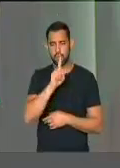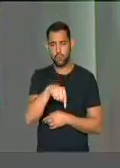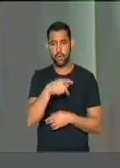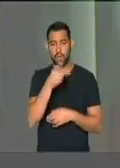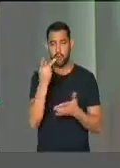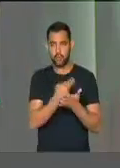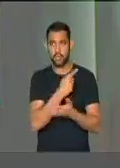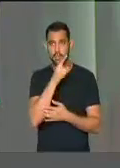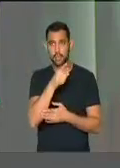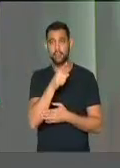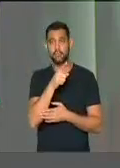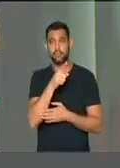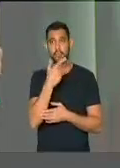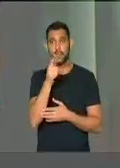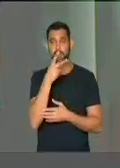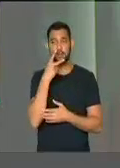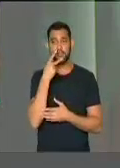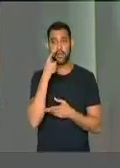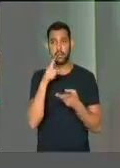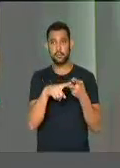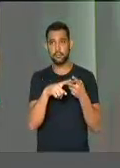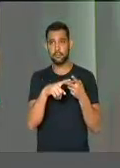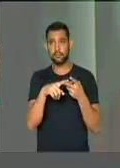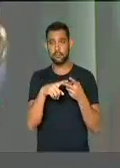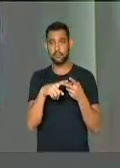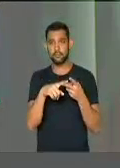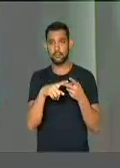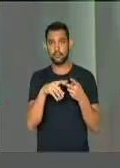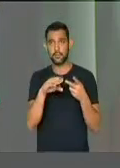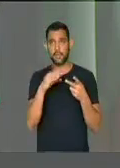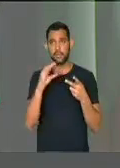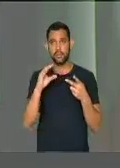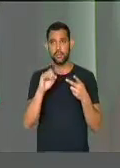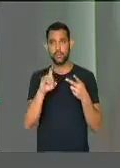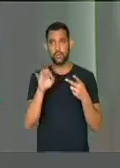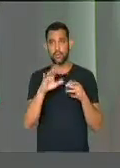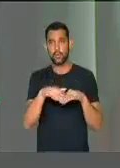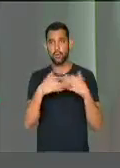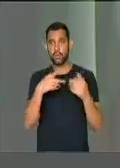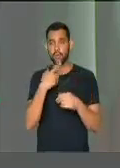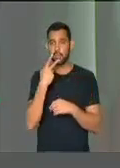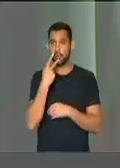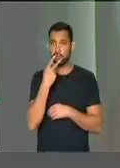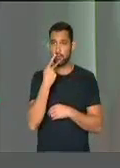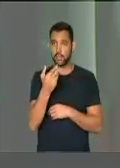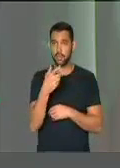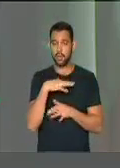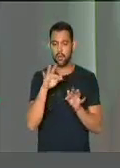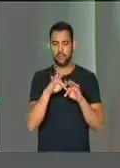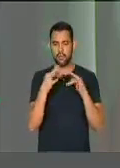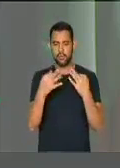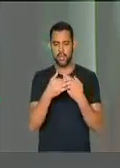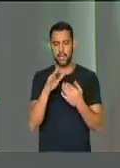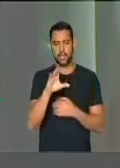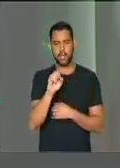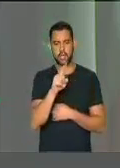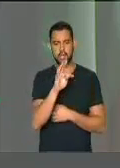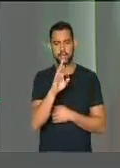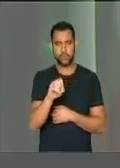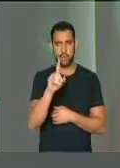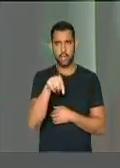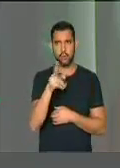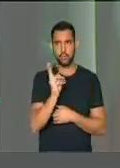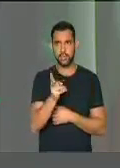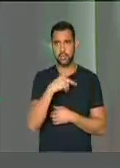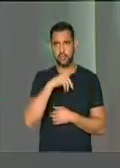é. Não se fala de Cuba, que quando se referem à família Castro, é